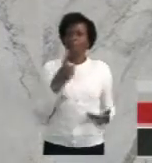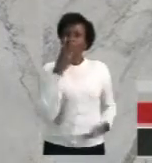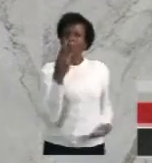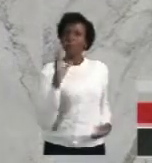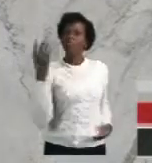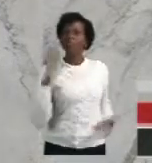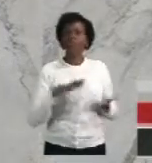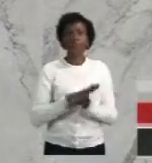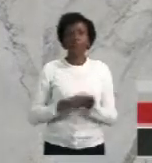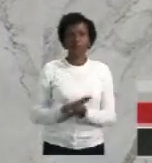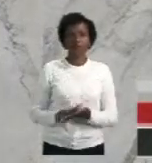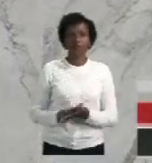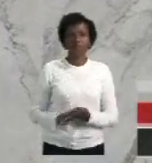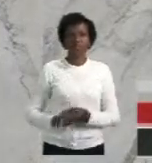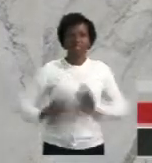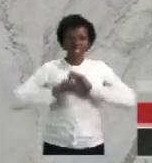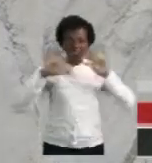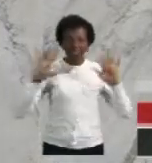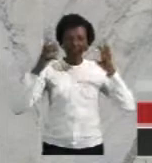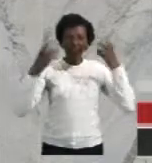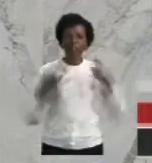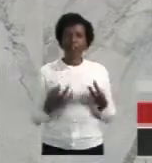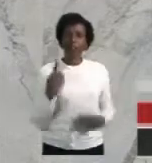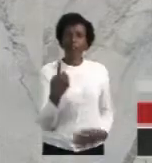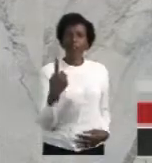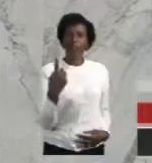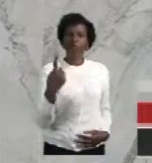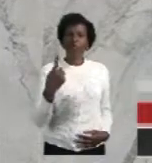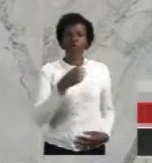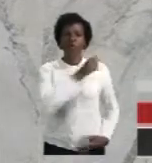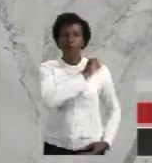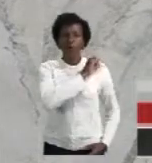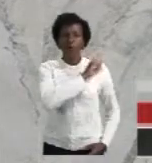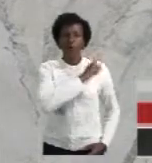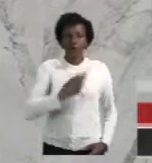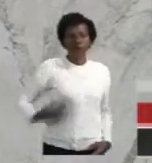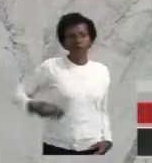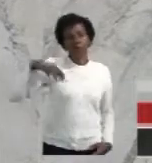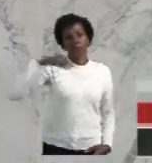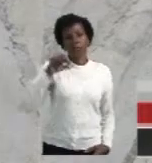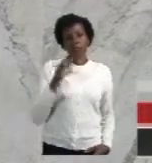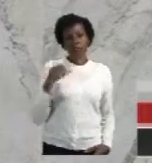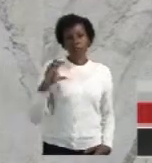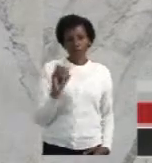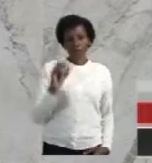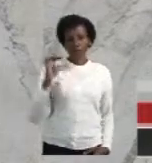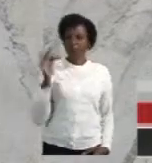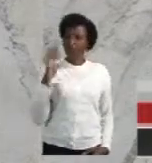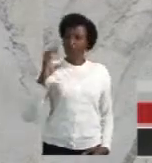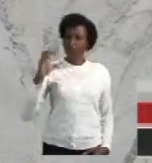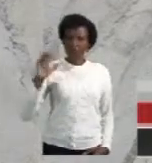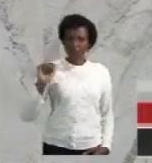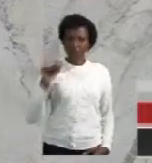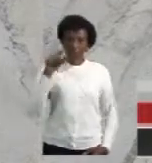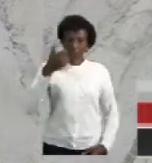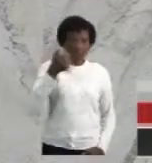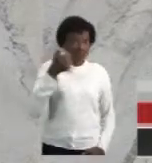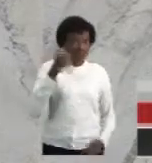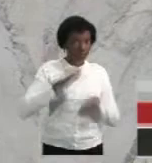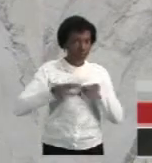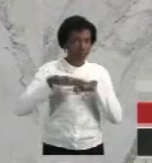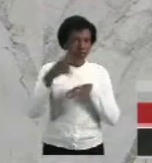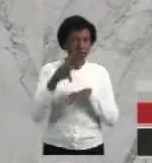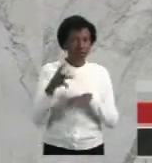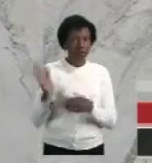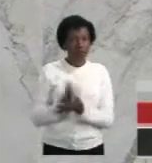não está acontecendo nada. Então, eu quero deixar bem claro aqui uma coisa. Senhor governador Márcio França, o senhor tem a caneta na mão. Tome a primeira providência